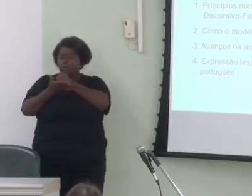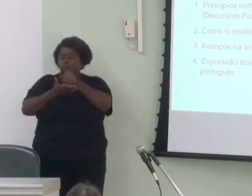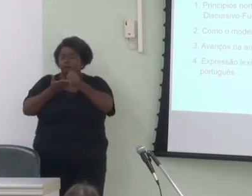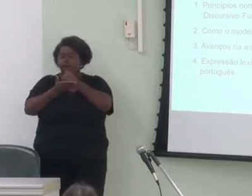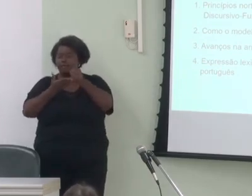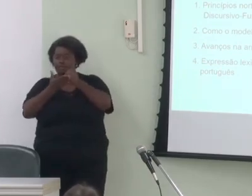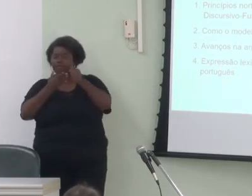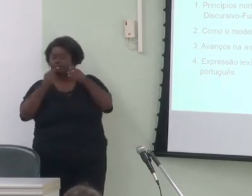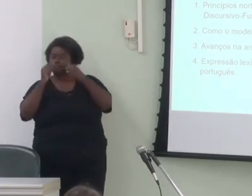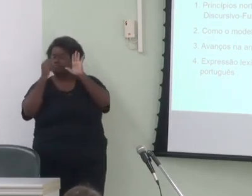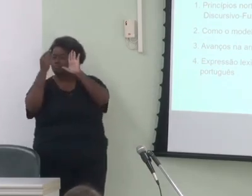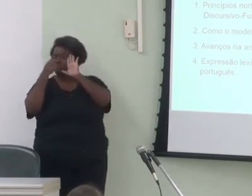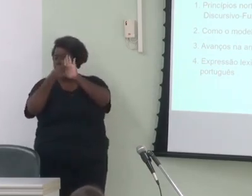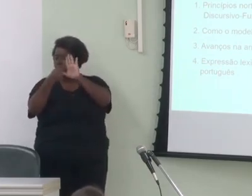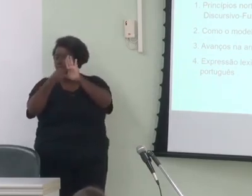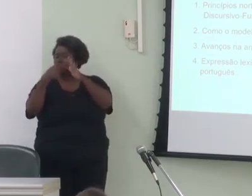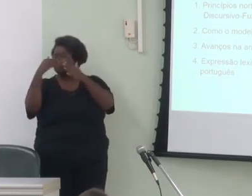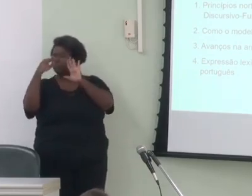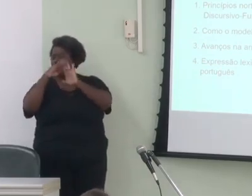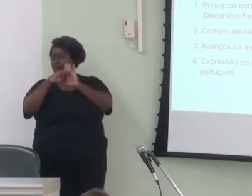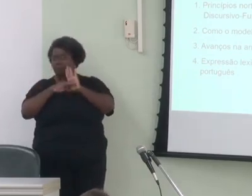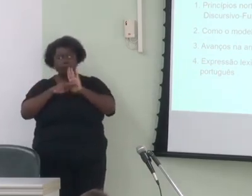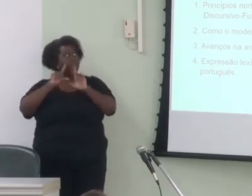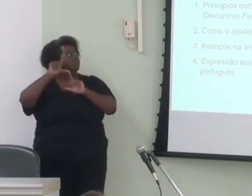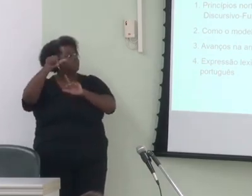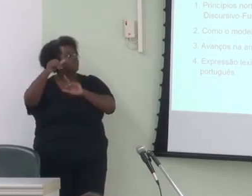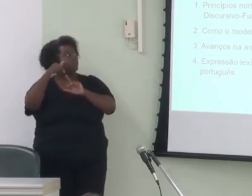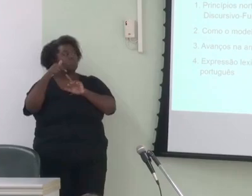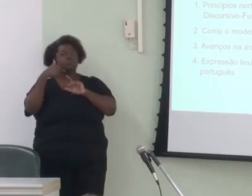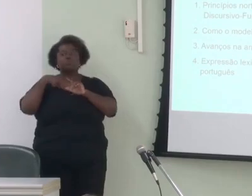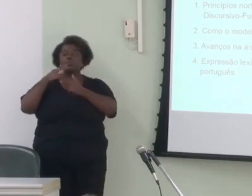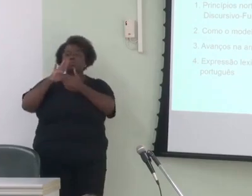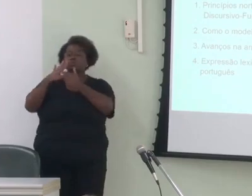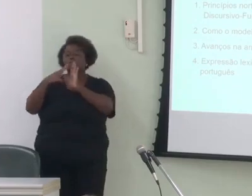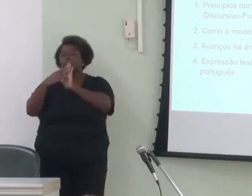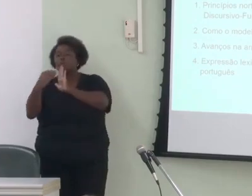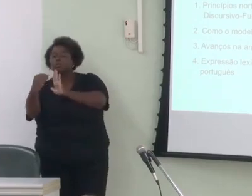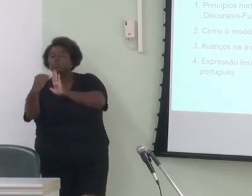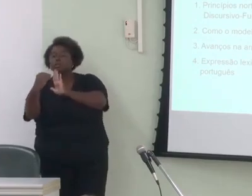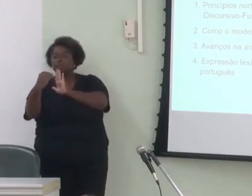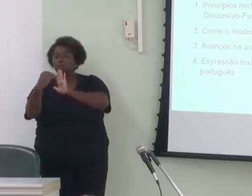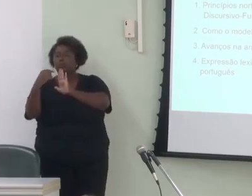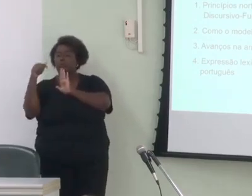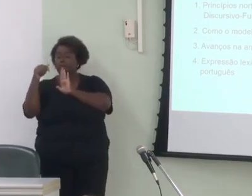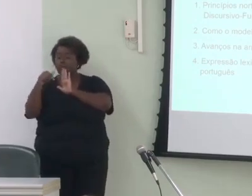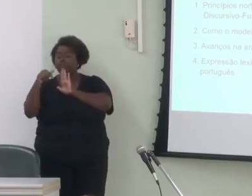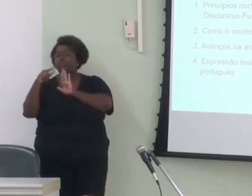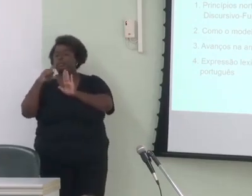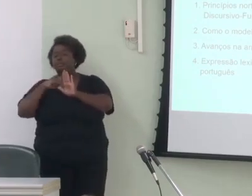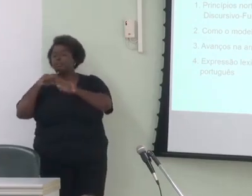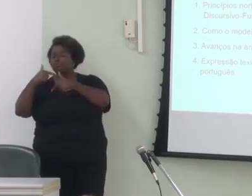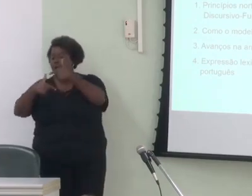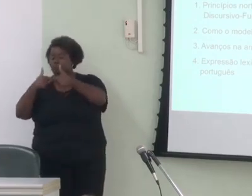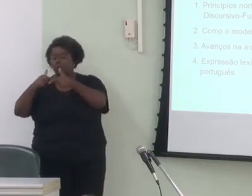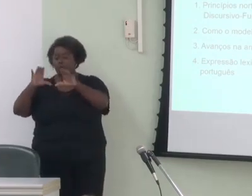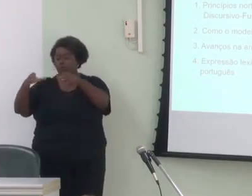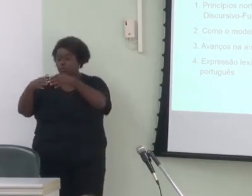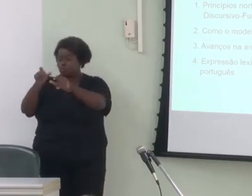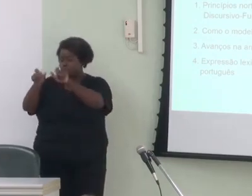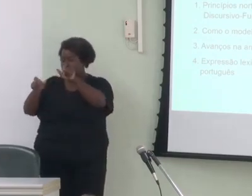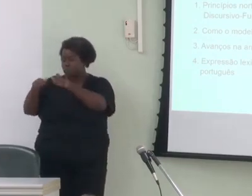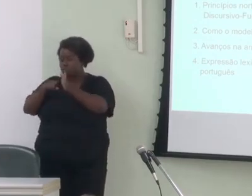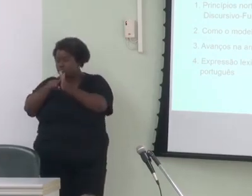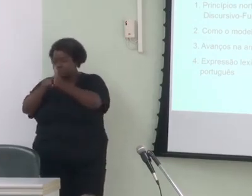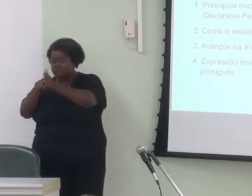apenas listar algumas atualizações do modelo que resultaram do trabalho de um grande conjunto de pesquisadores que vem se